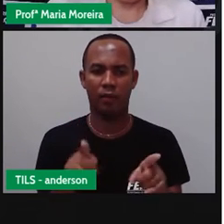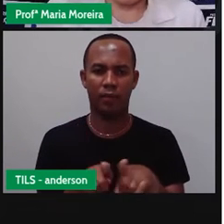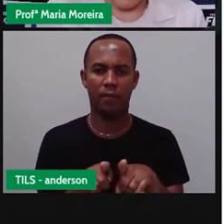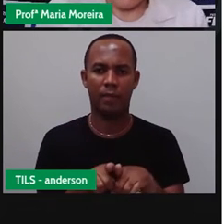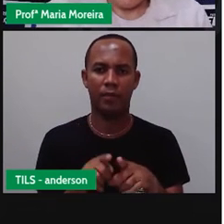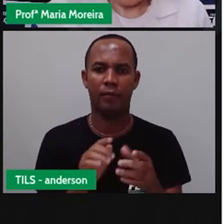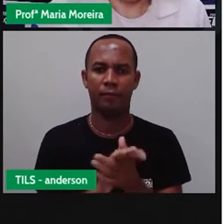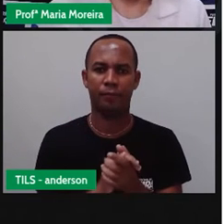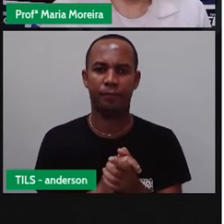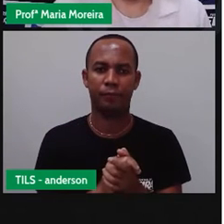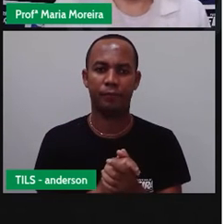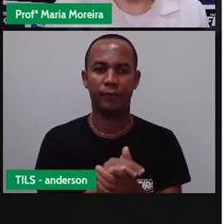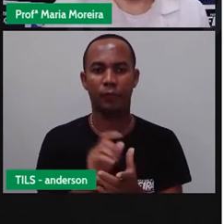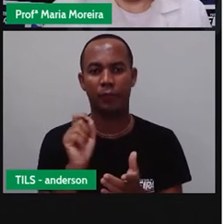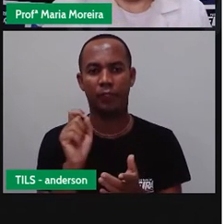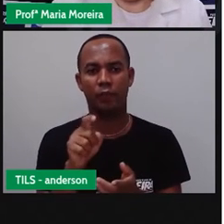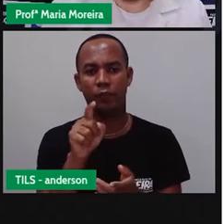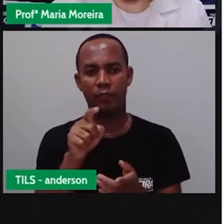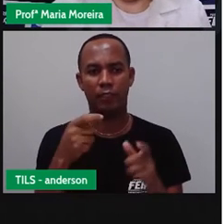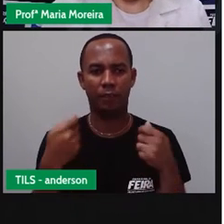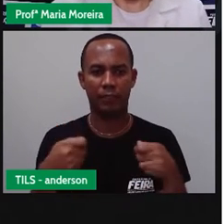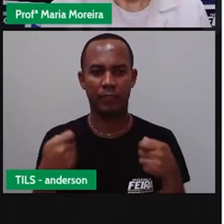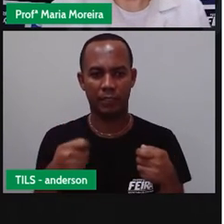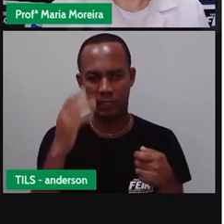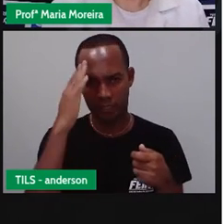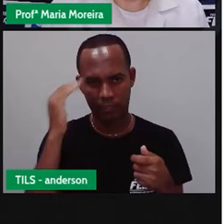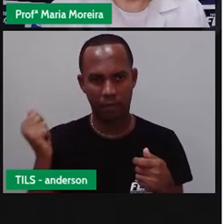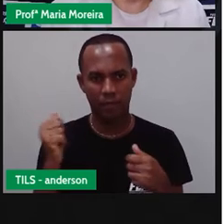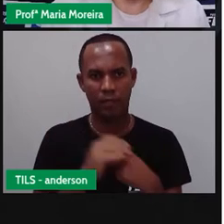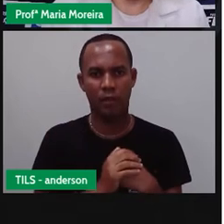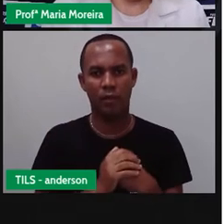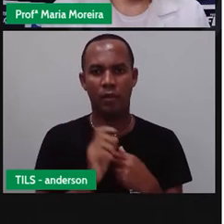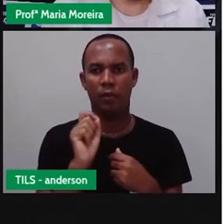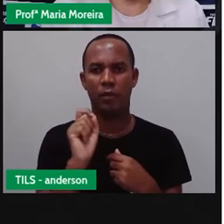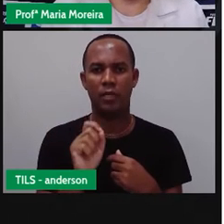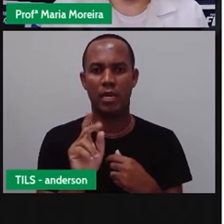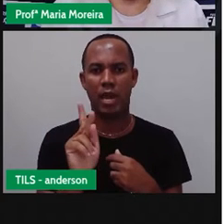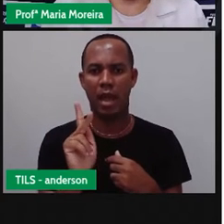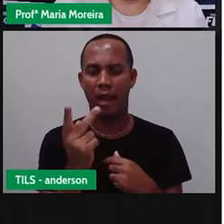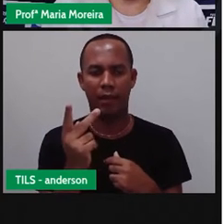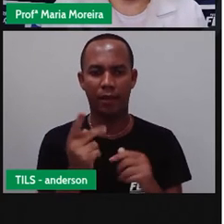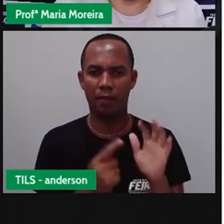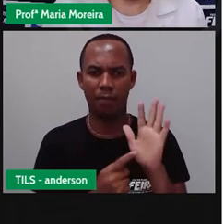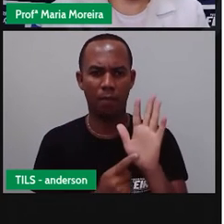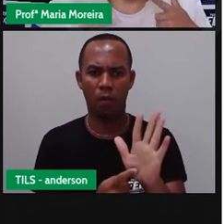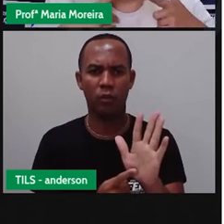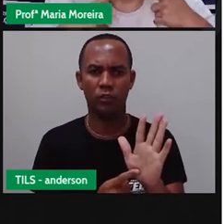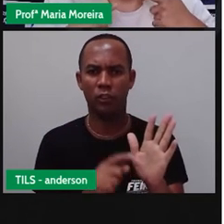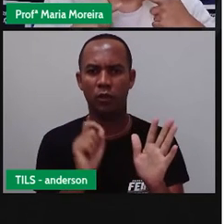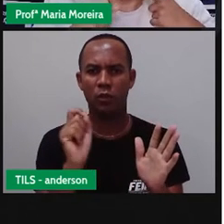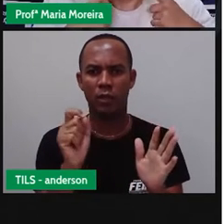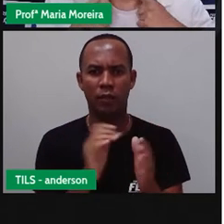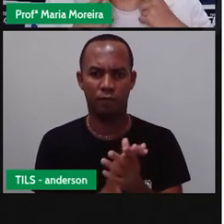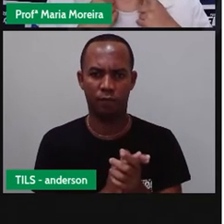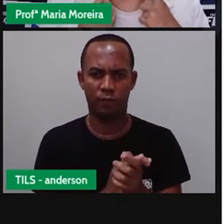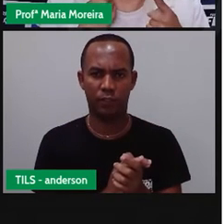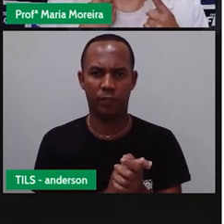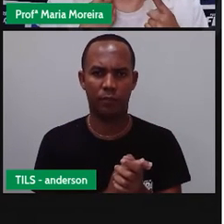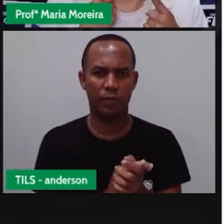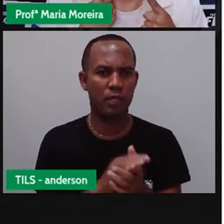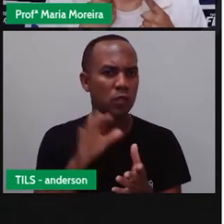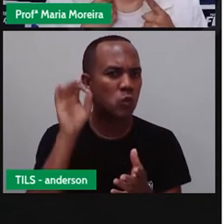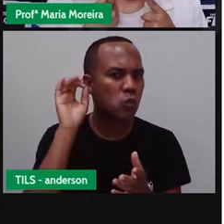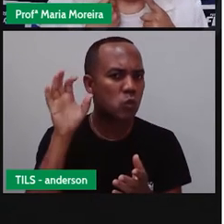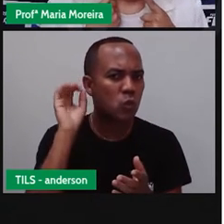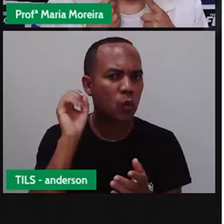Pois bem, o que você precisa saber, né, é que ela não representa nenhum fonema. O que é é um fonema? O som